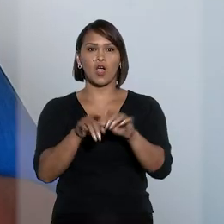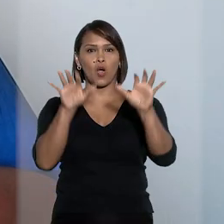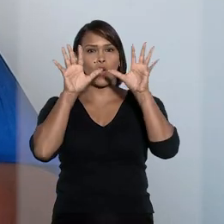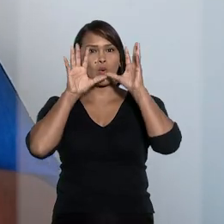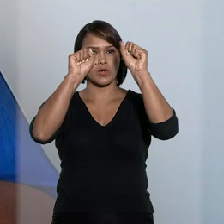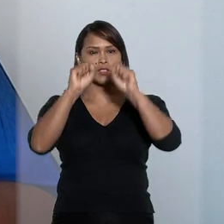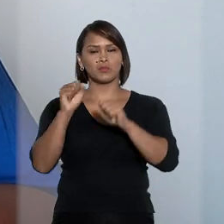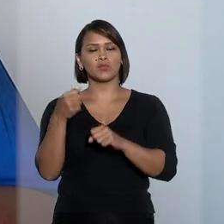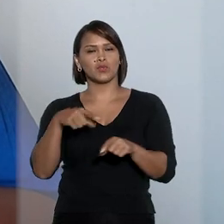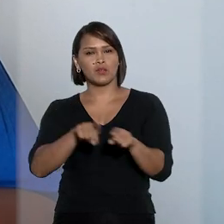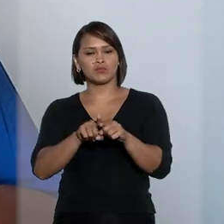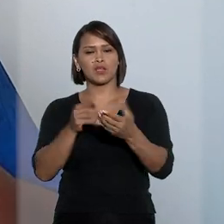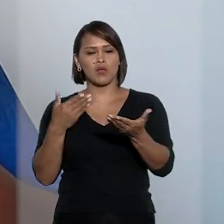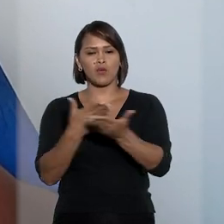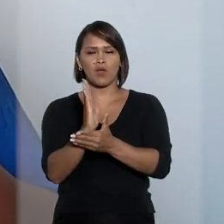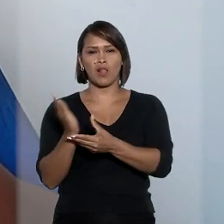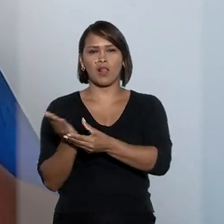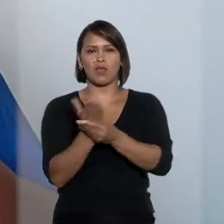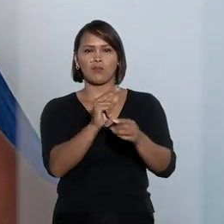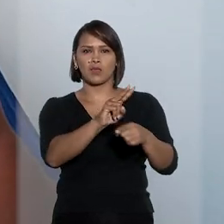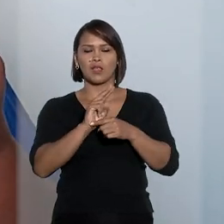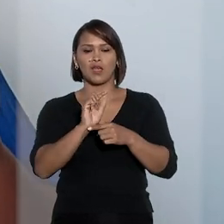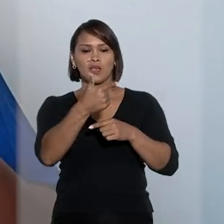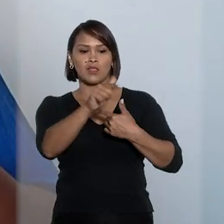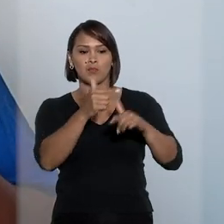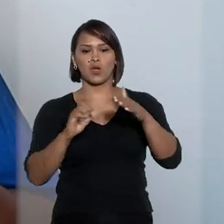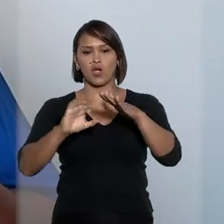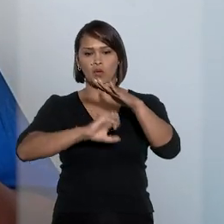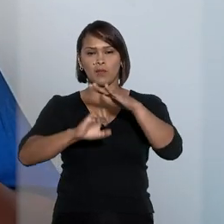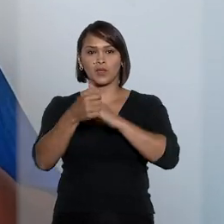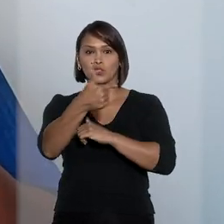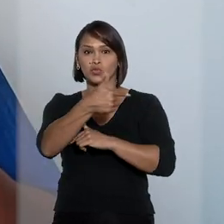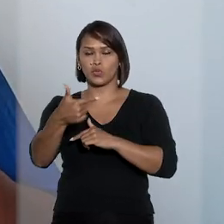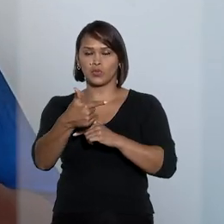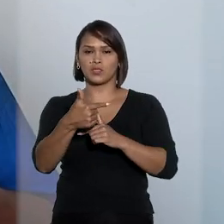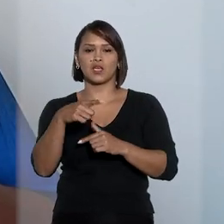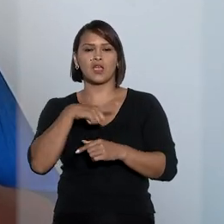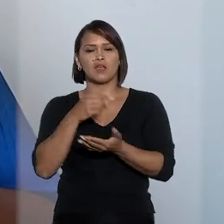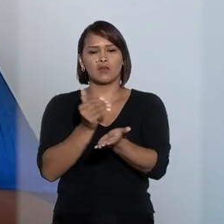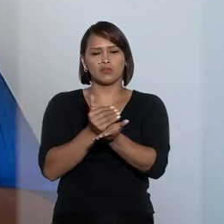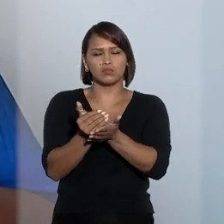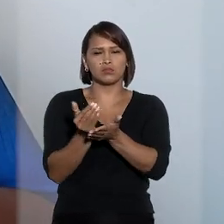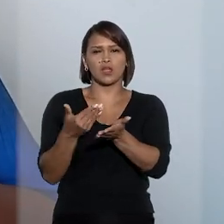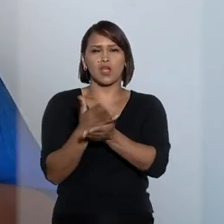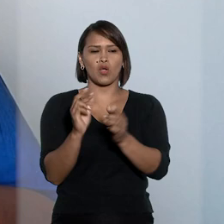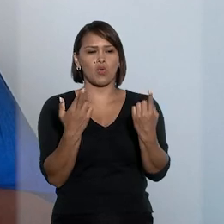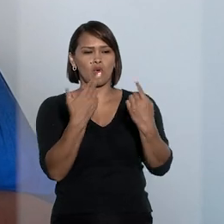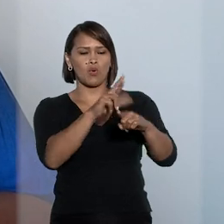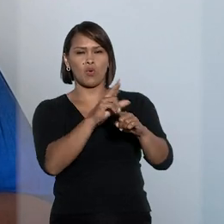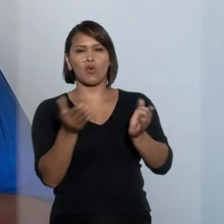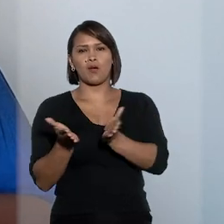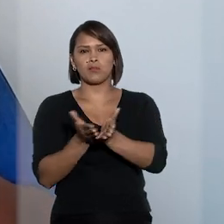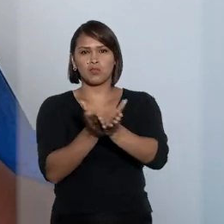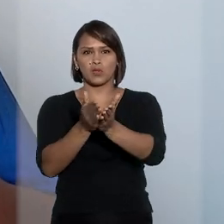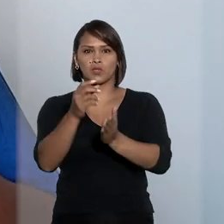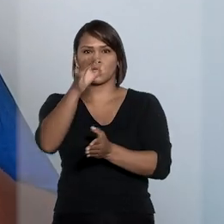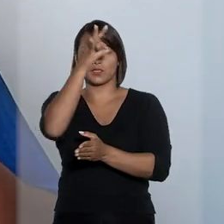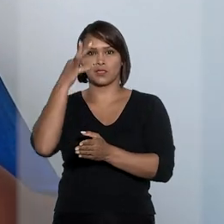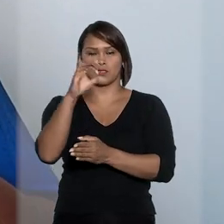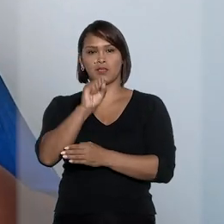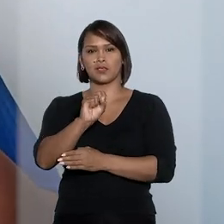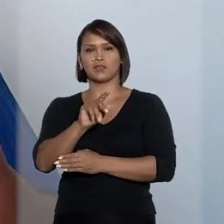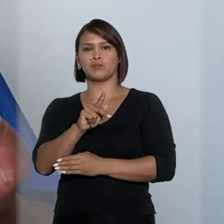O Tribunal Regional concedeu a liminar depois que duas empresas moveram a ação contra a Autoridade Portuária de Santos,